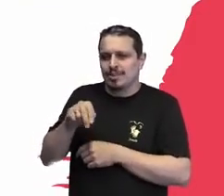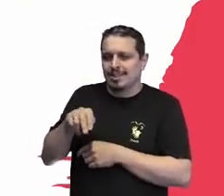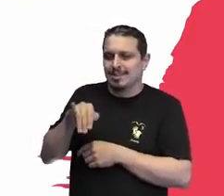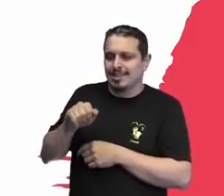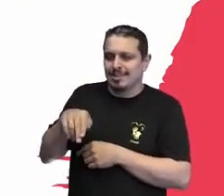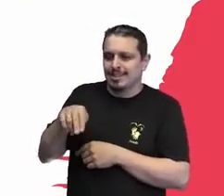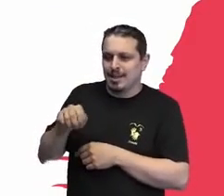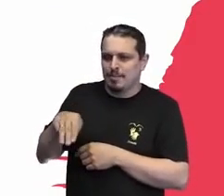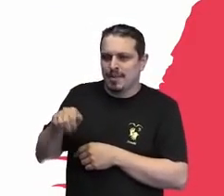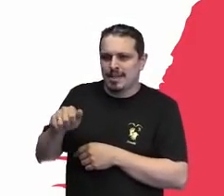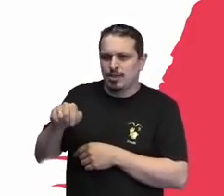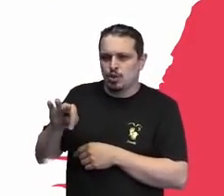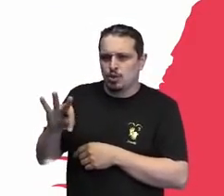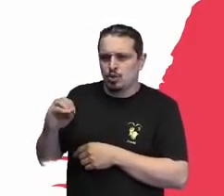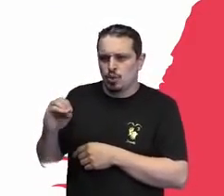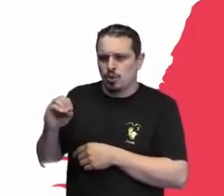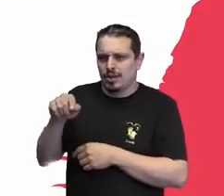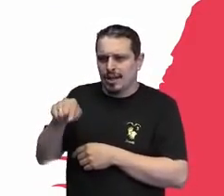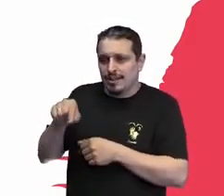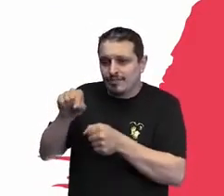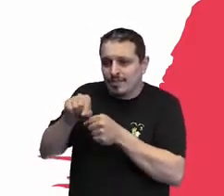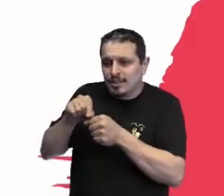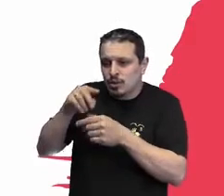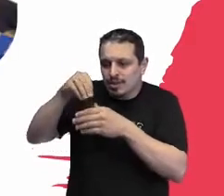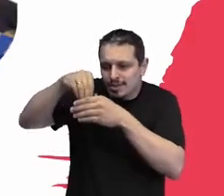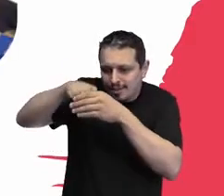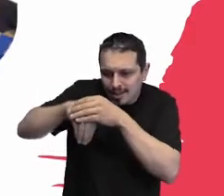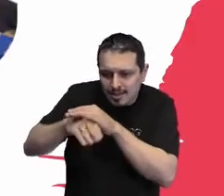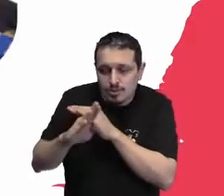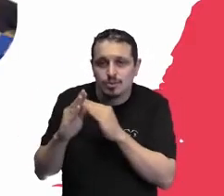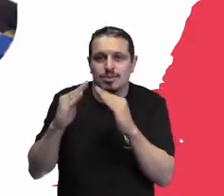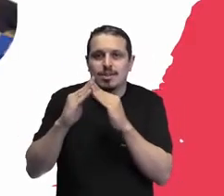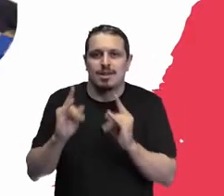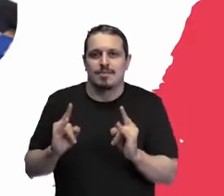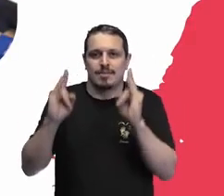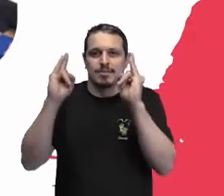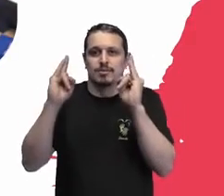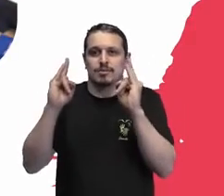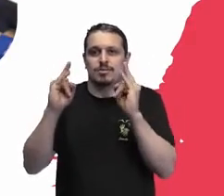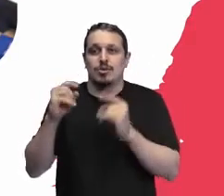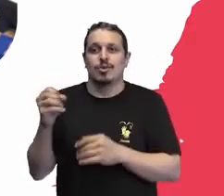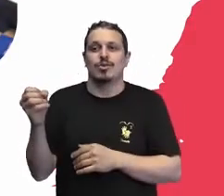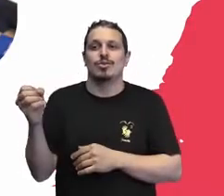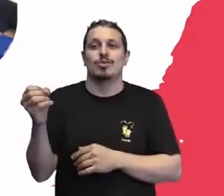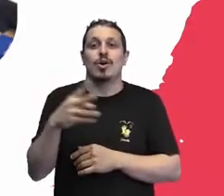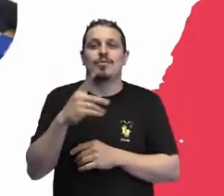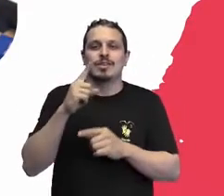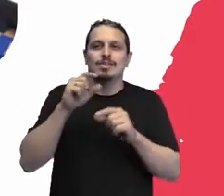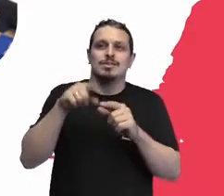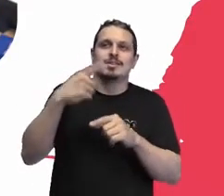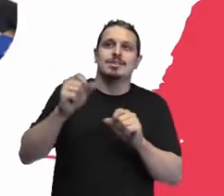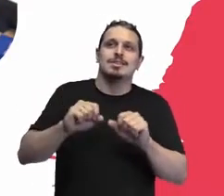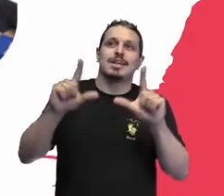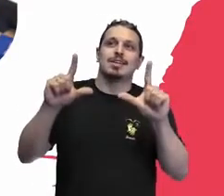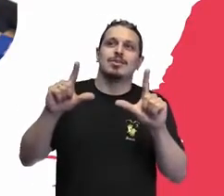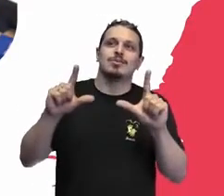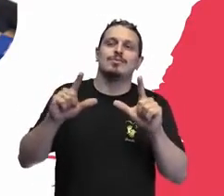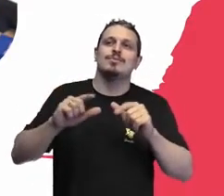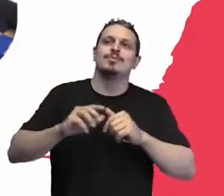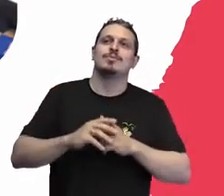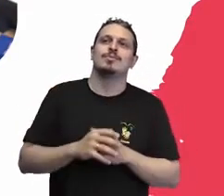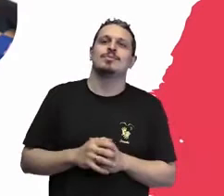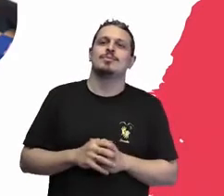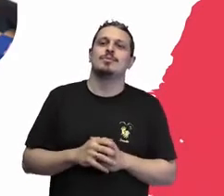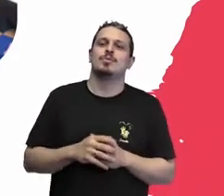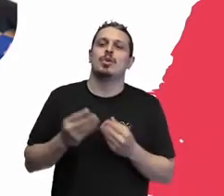prédio, agora eu vou mostrar uma foto no próximo slide, pode passar, por favor, do que é essa base de apoio,